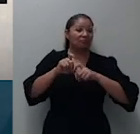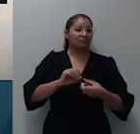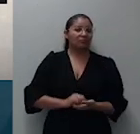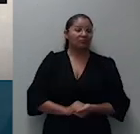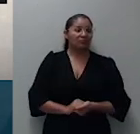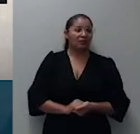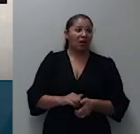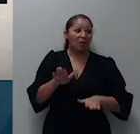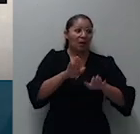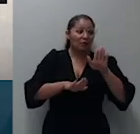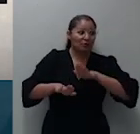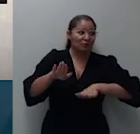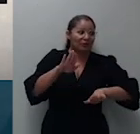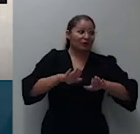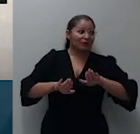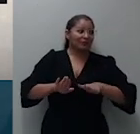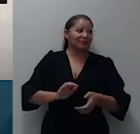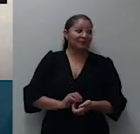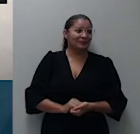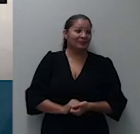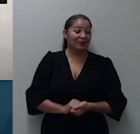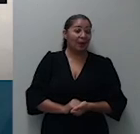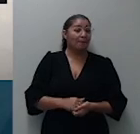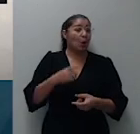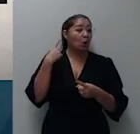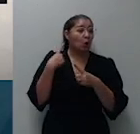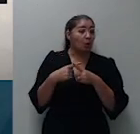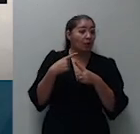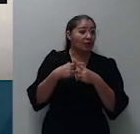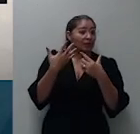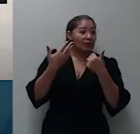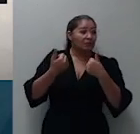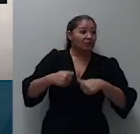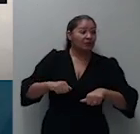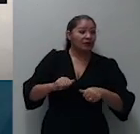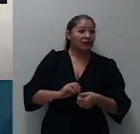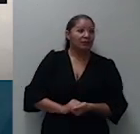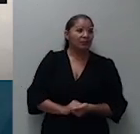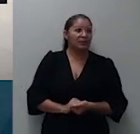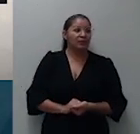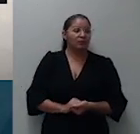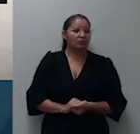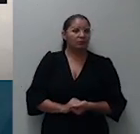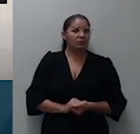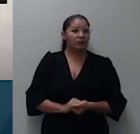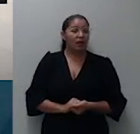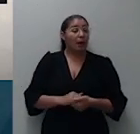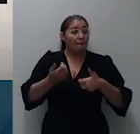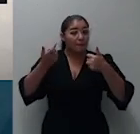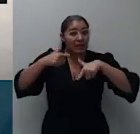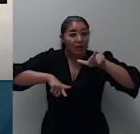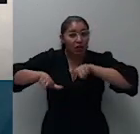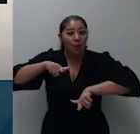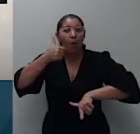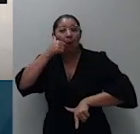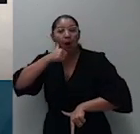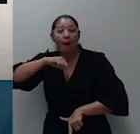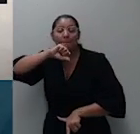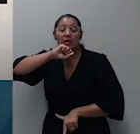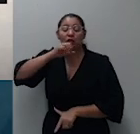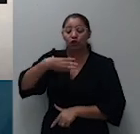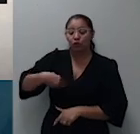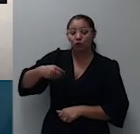testamento do decujos o que por óbvio ocorreu após o seu falecimento exerceu a genitora dos menores o poder